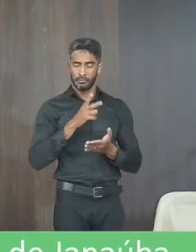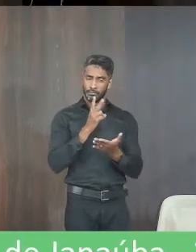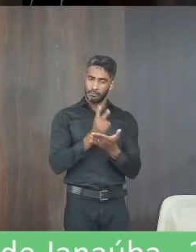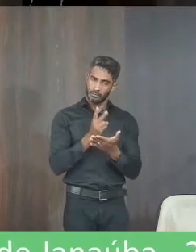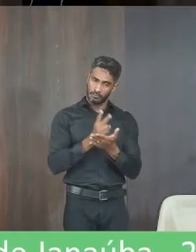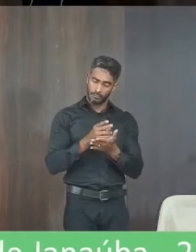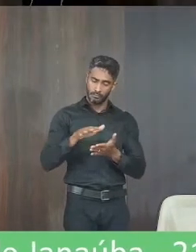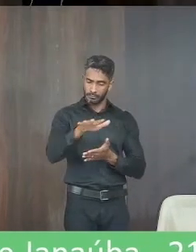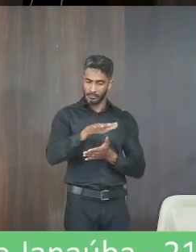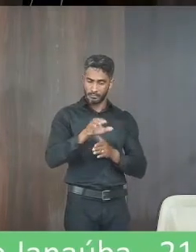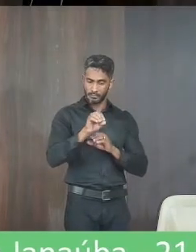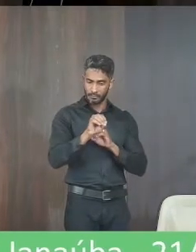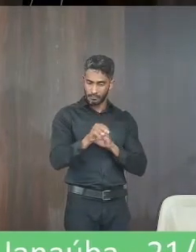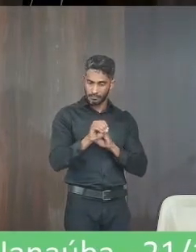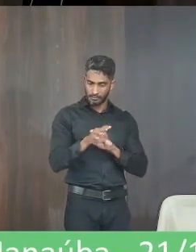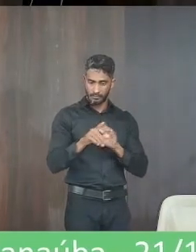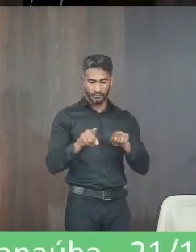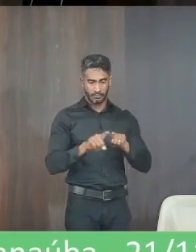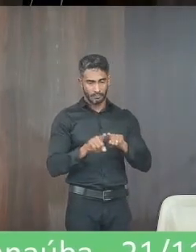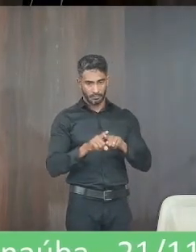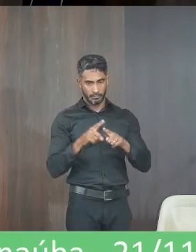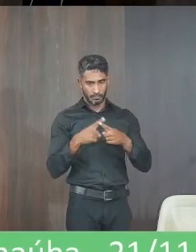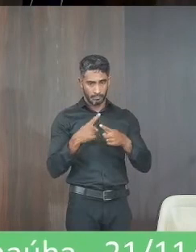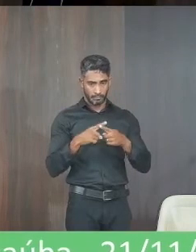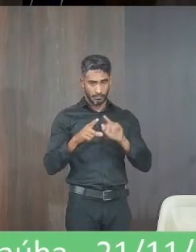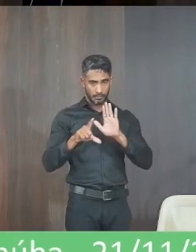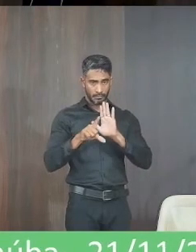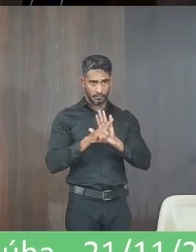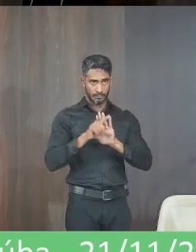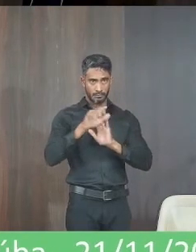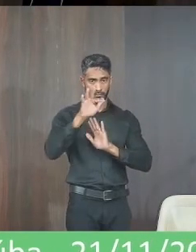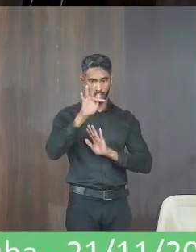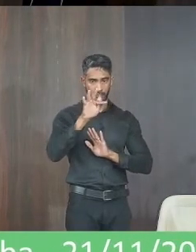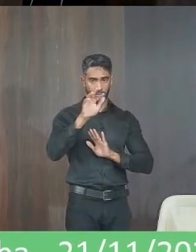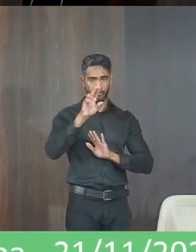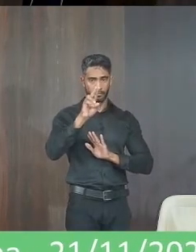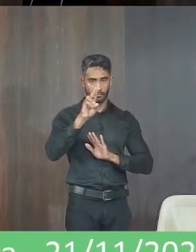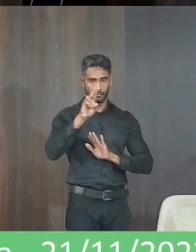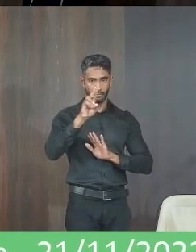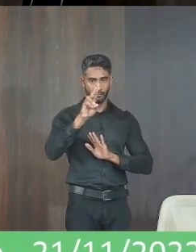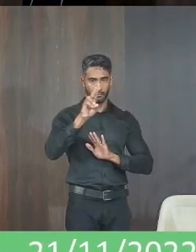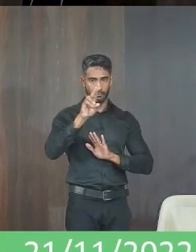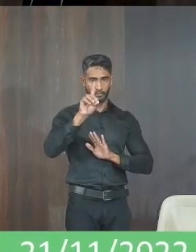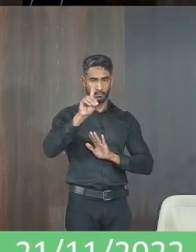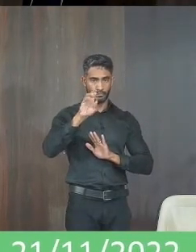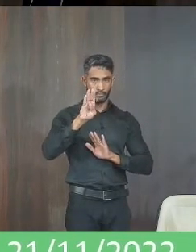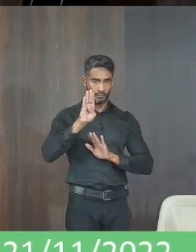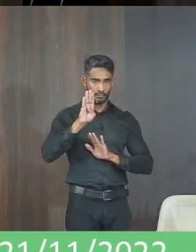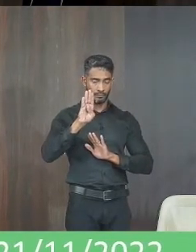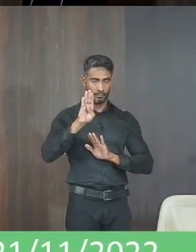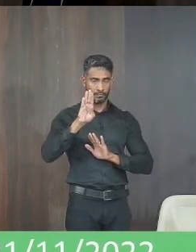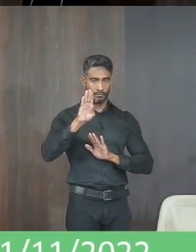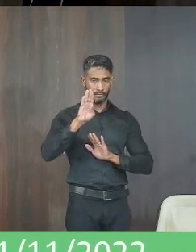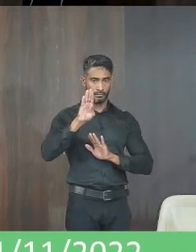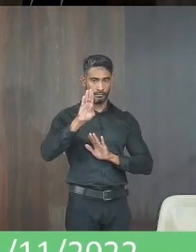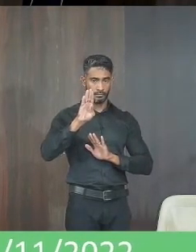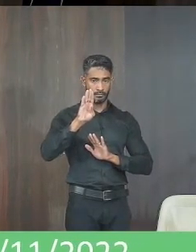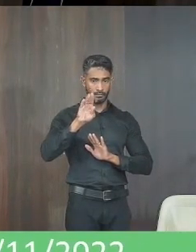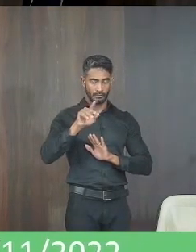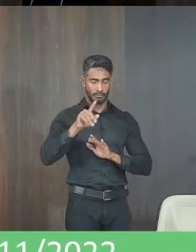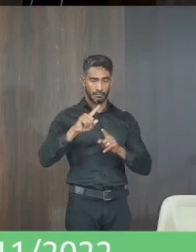educação é porque a lei do Fundeb ela teve alteração eu vou respaldar melhor mas a lei antiga